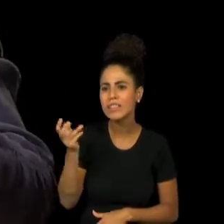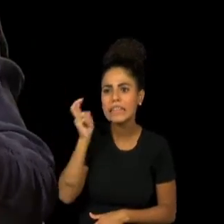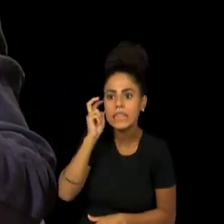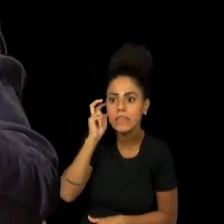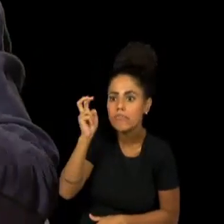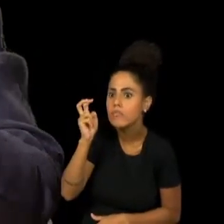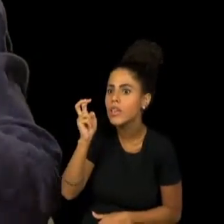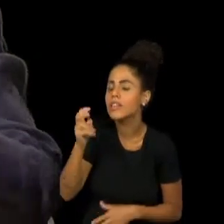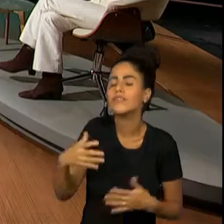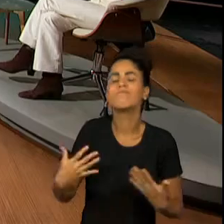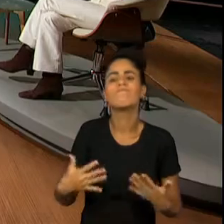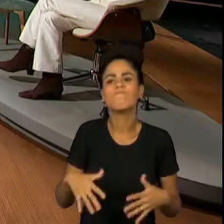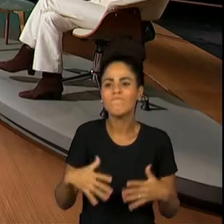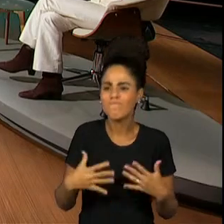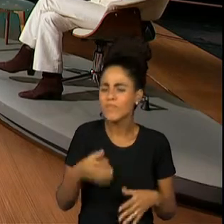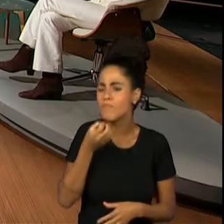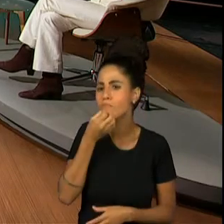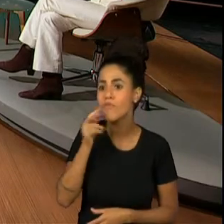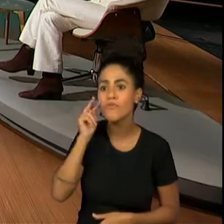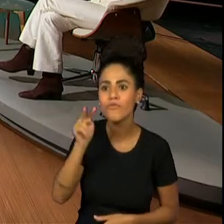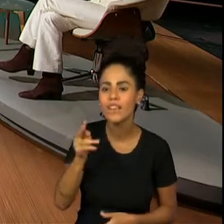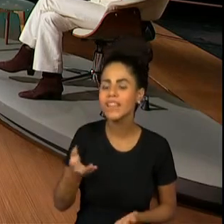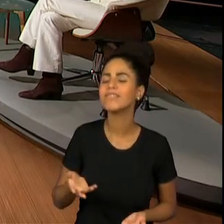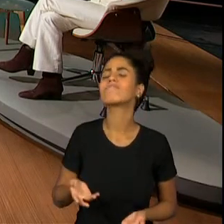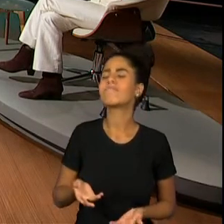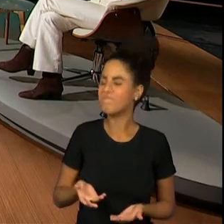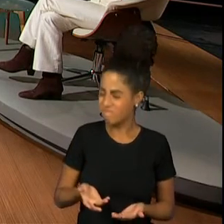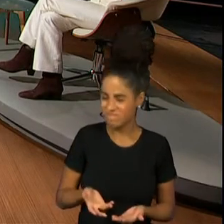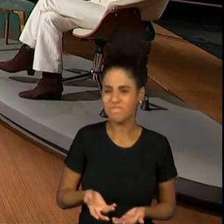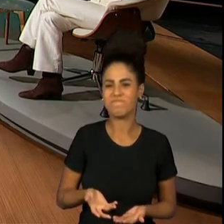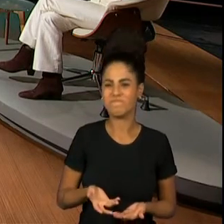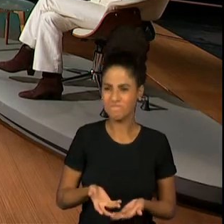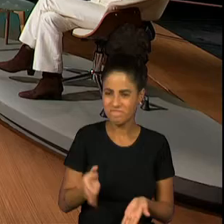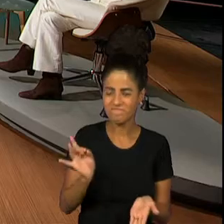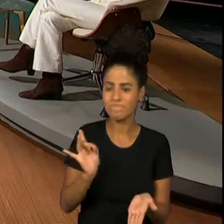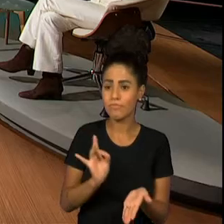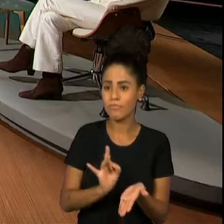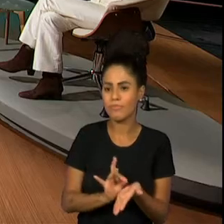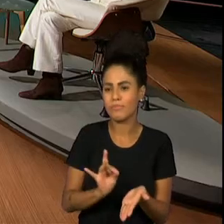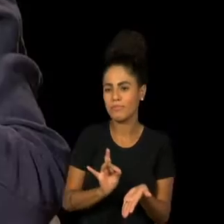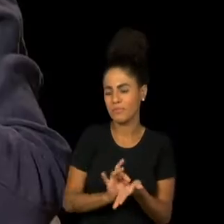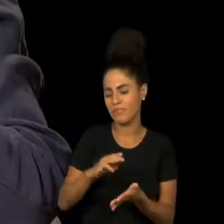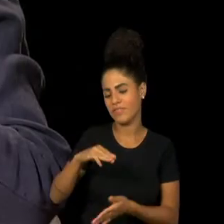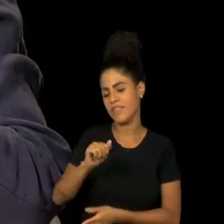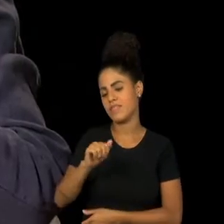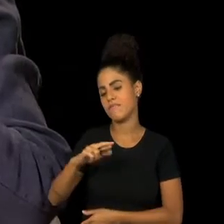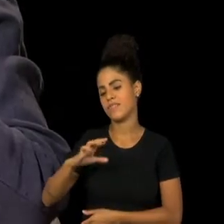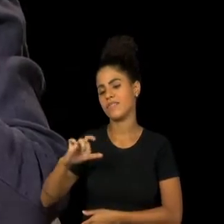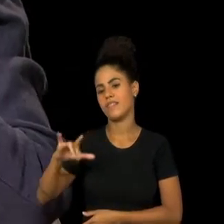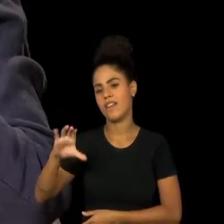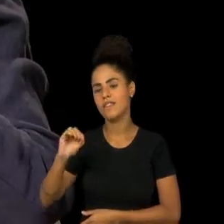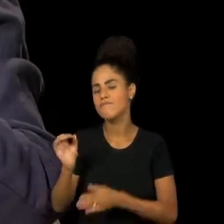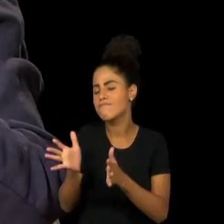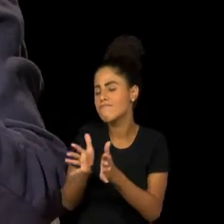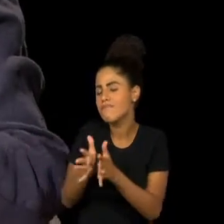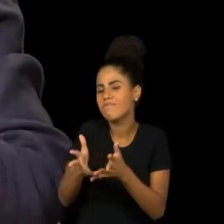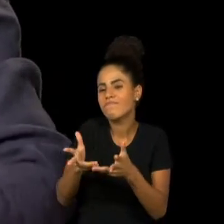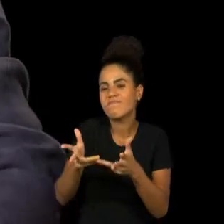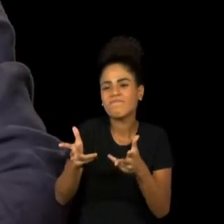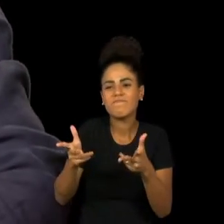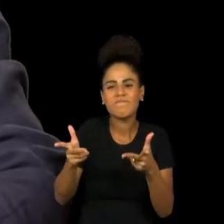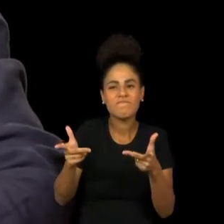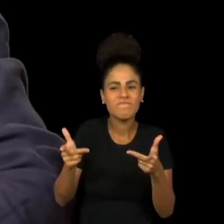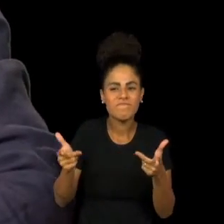delicioso, assim, na forma. Realmente, o Marcelo é maravilhoso. Eu super,